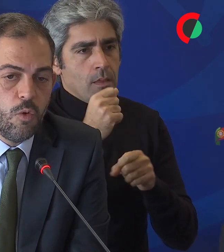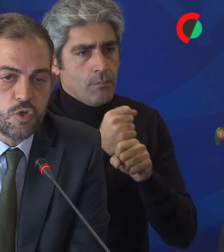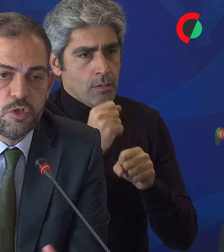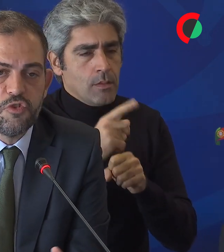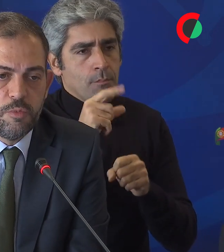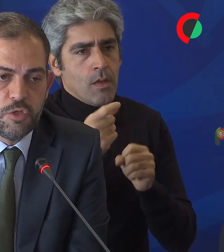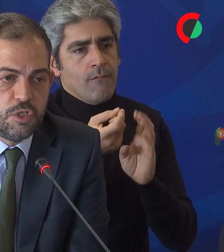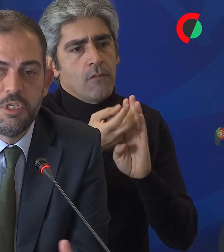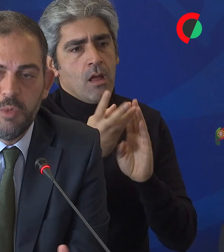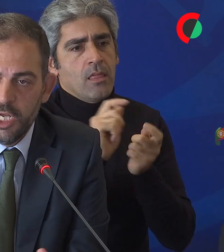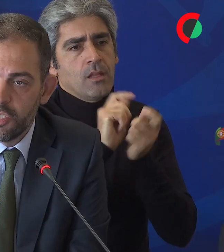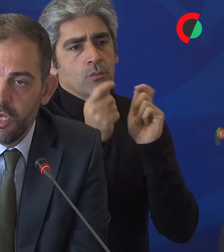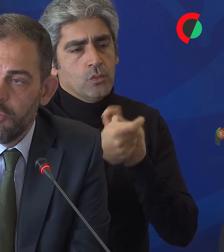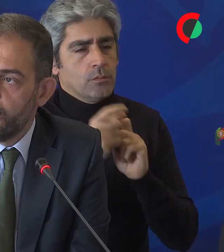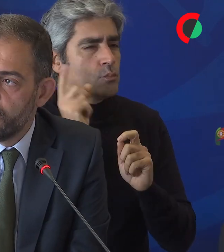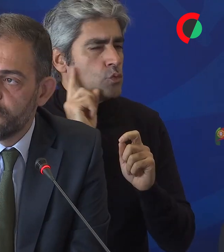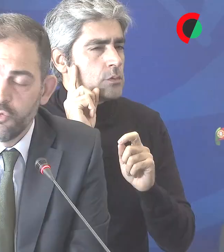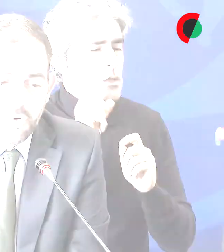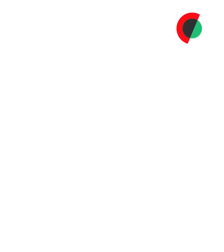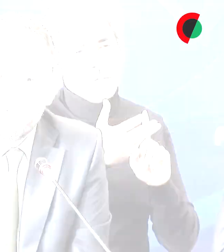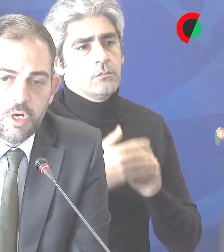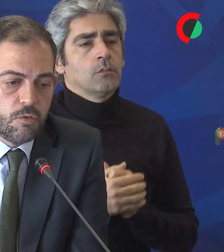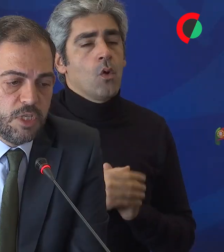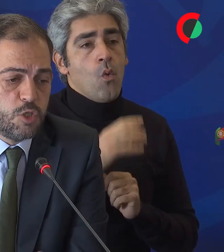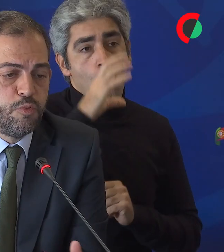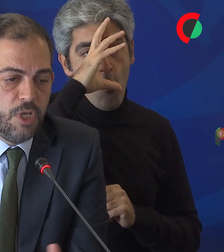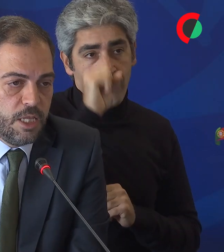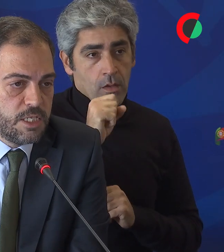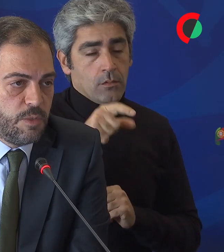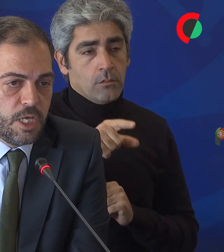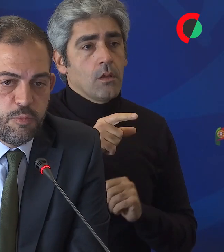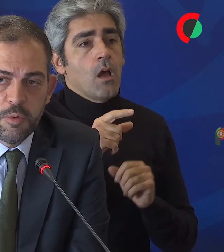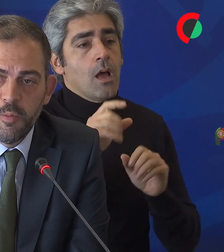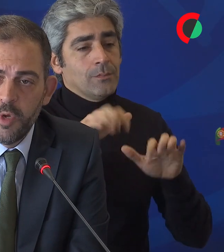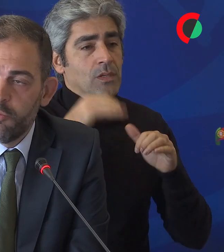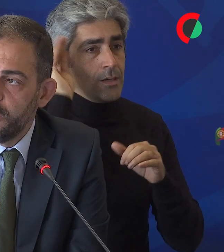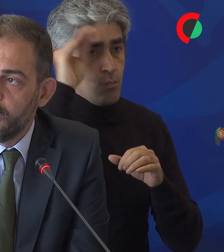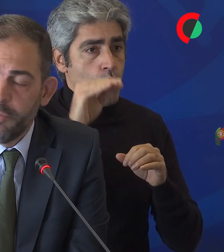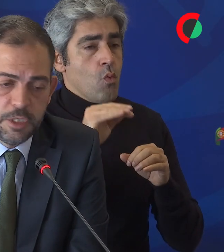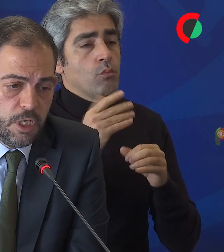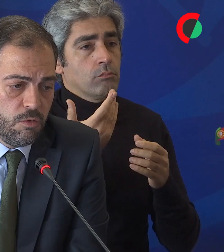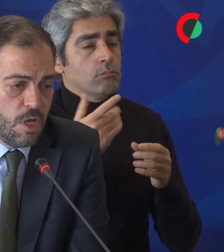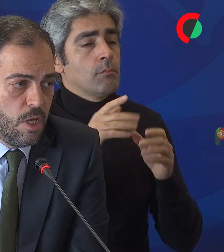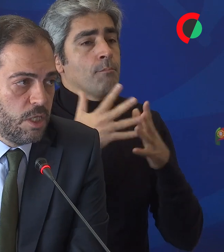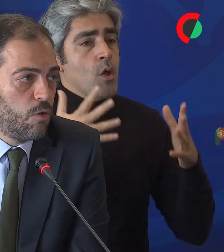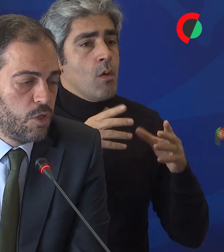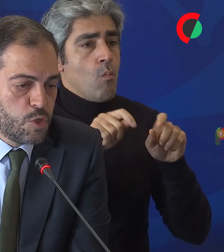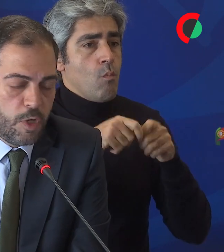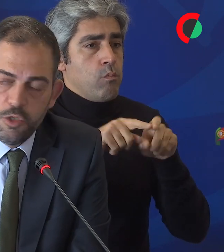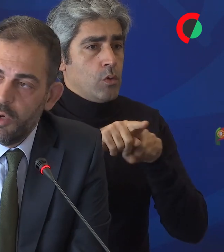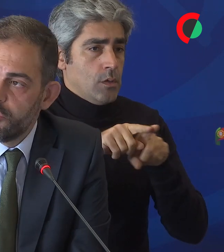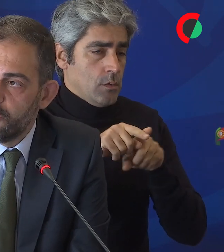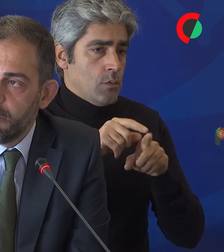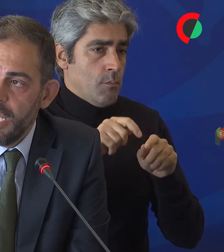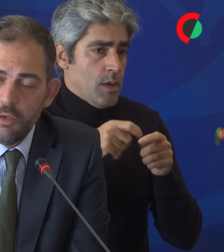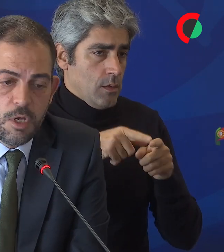mas também um conjunto de transformações determinantes para o nosso futuro. O Governo está suportado na Assembleia de República como memoria política de um partido, tem condições